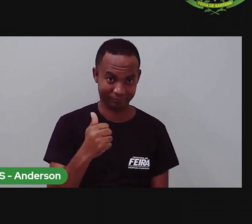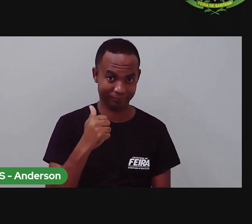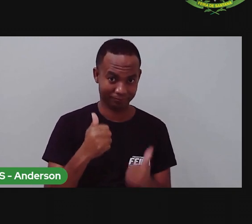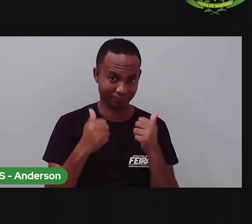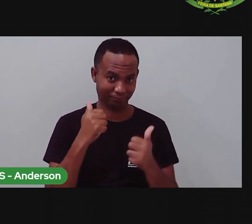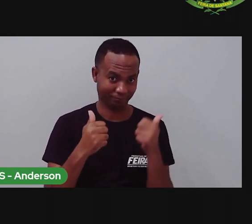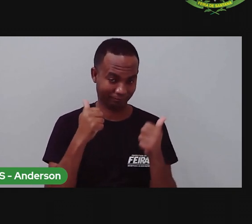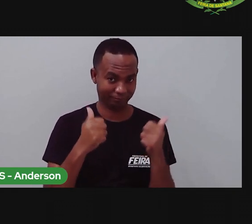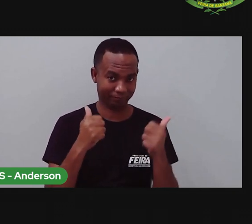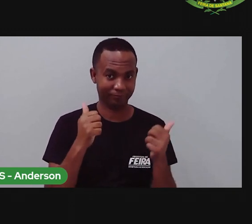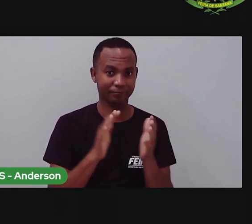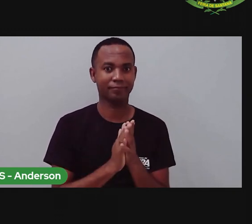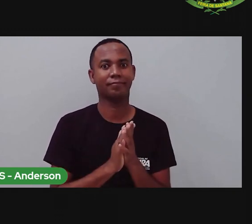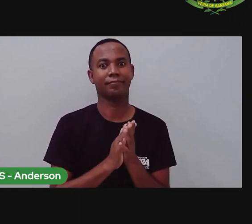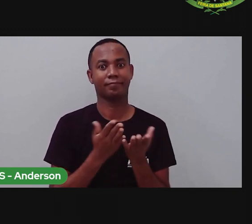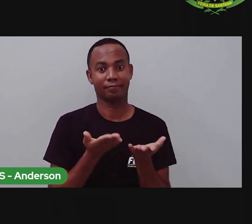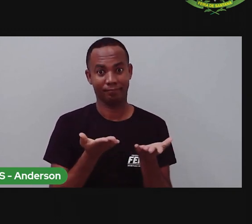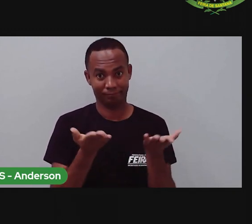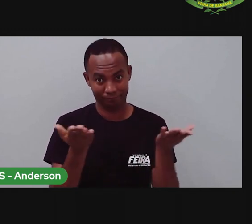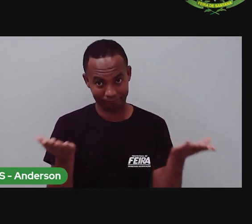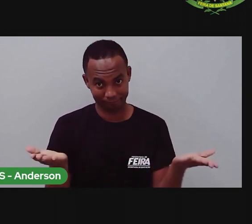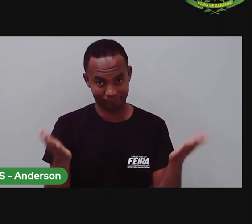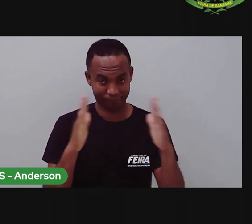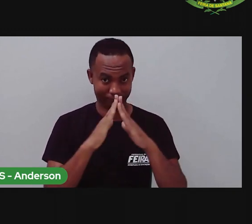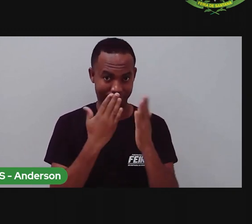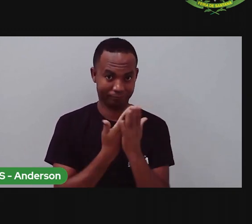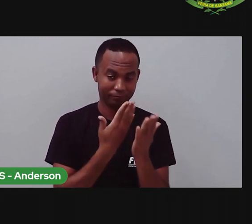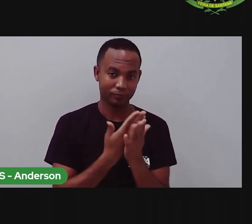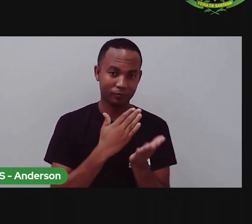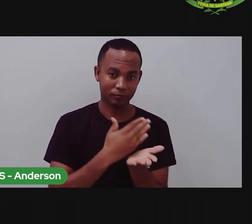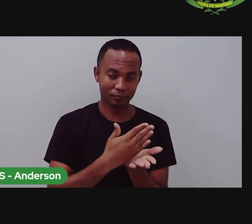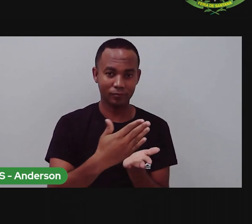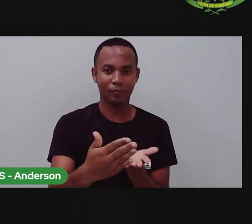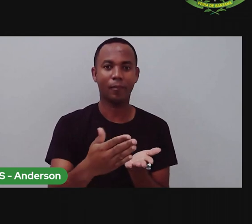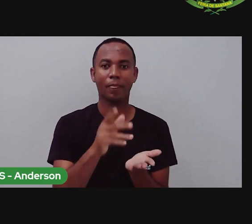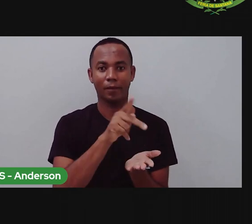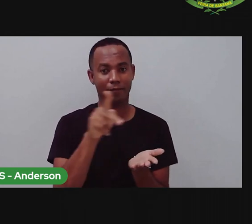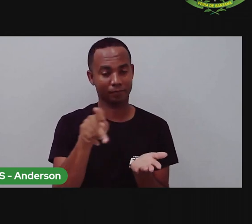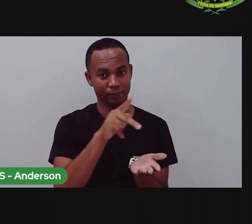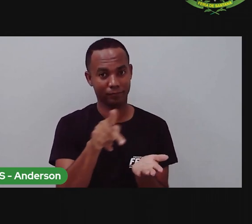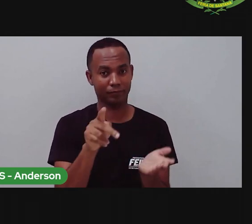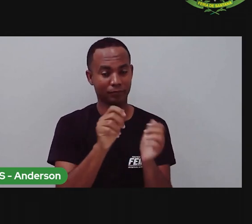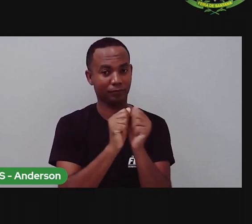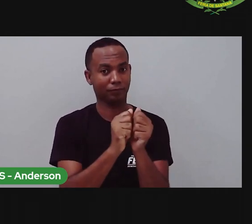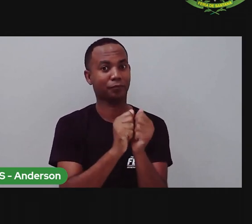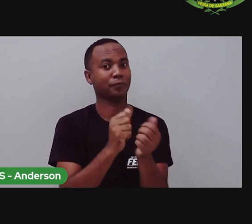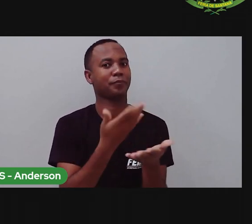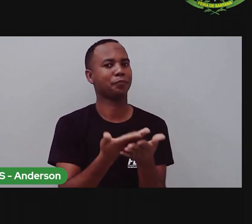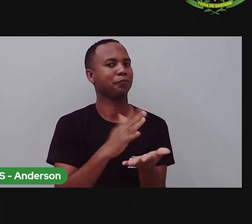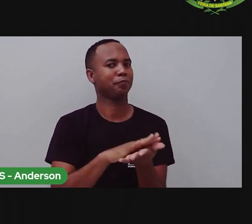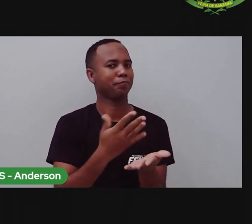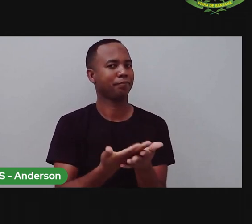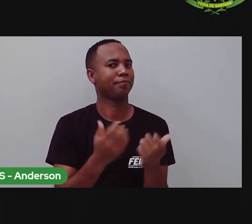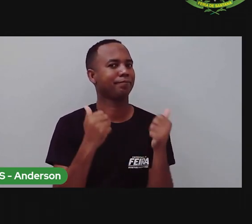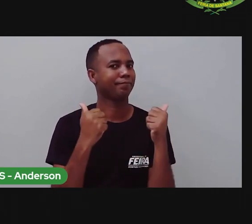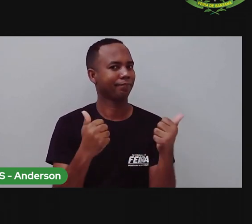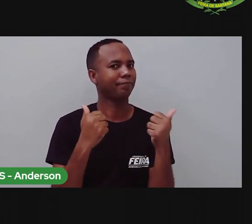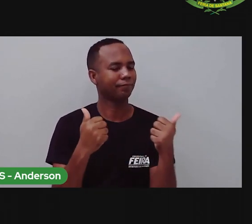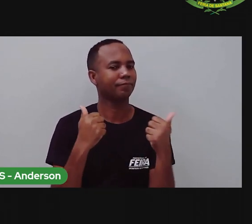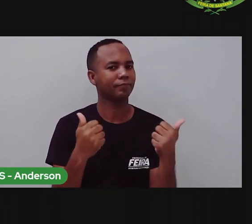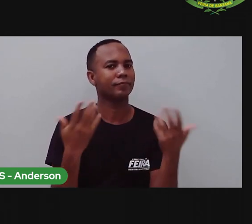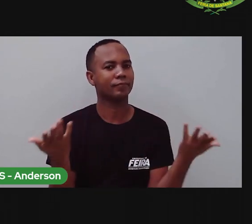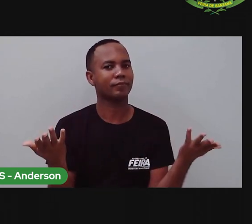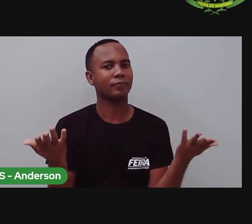tudo bem? Mais uma aula aí, né, de Pró Maria e Anderson, a gente juntos mais uma vez